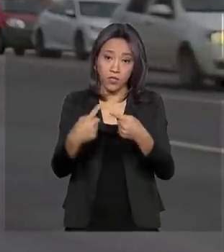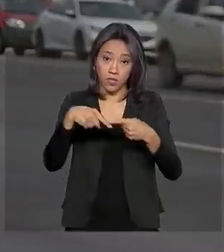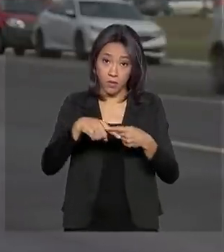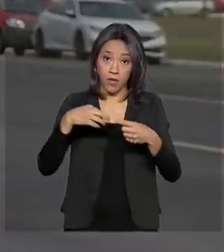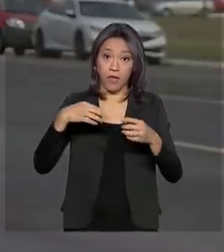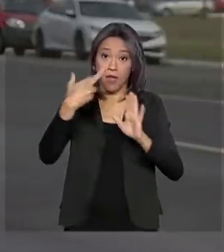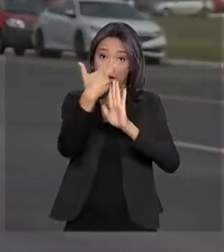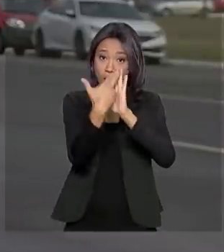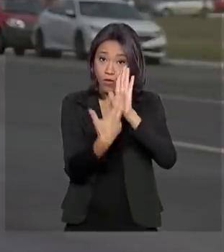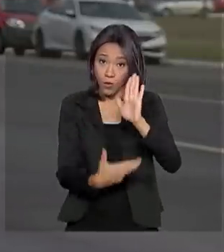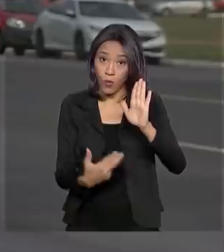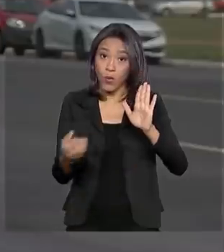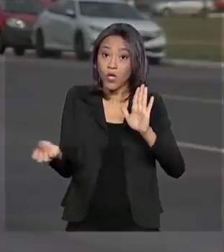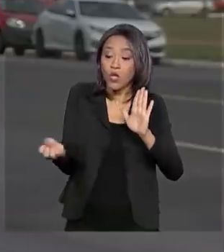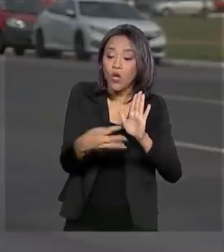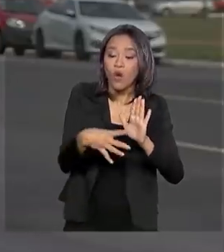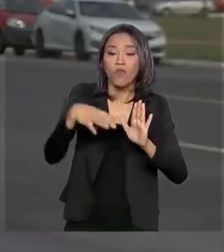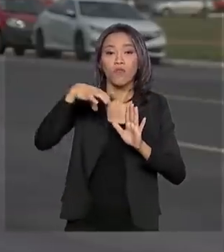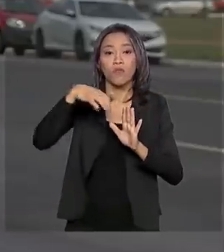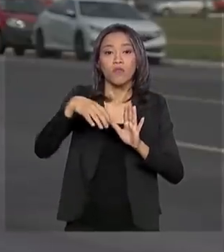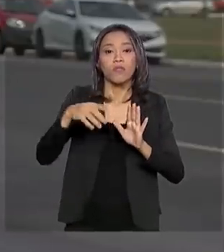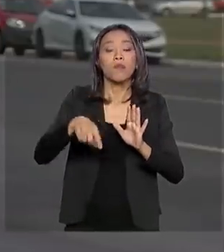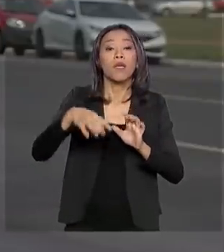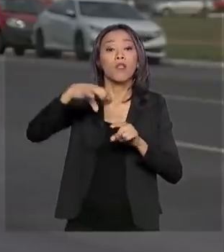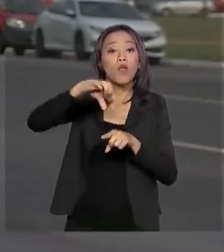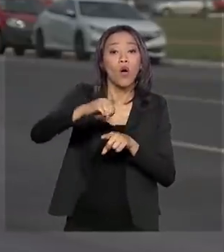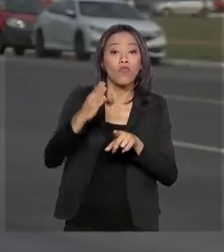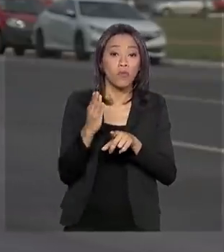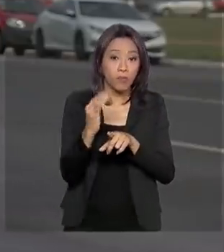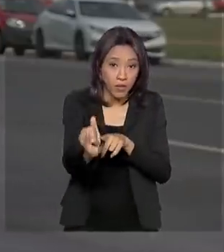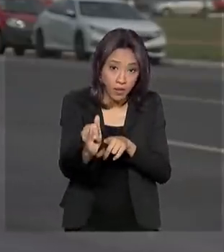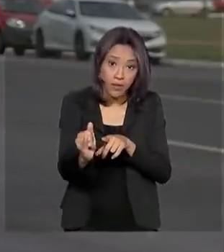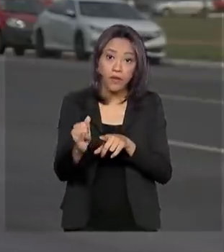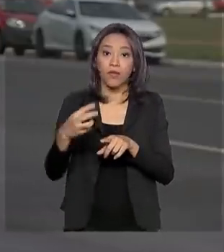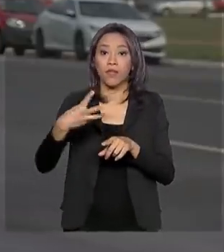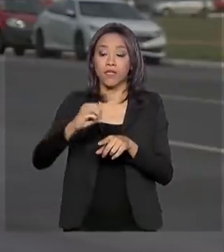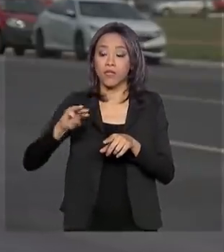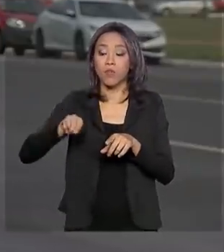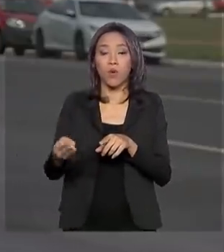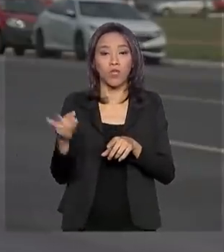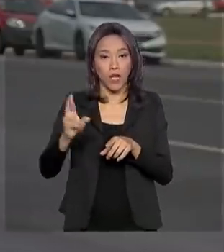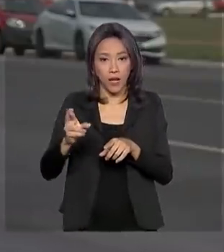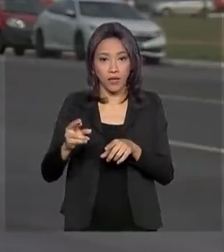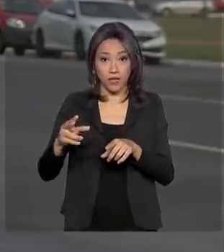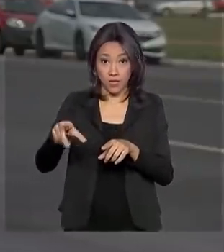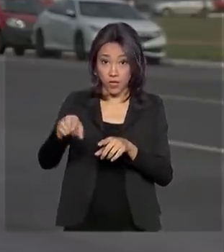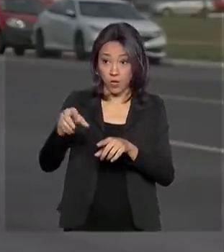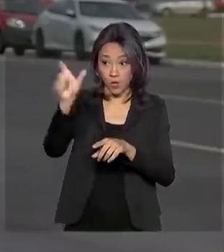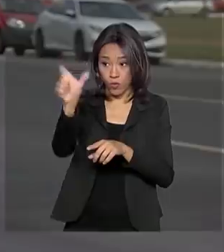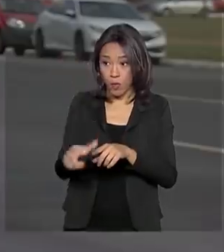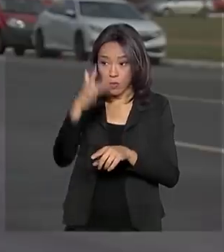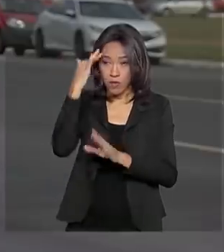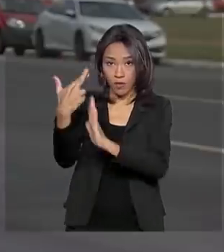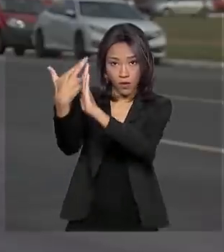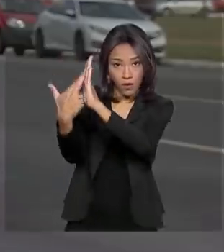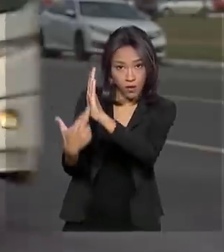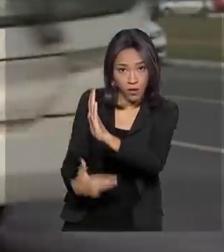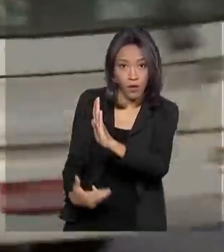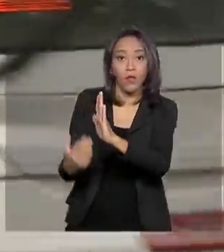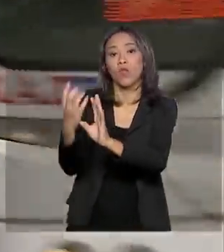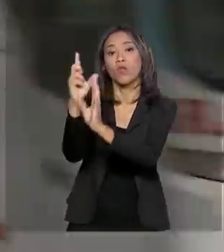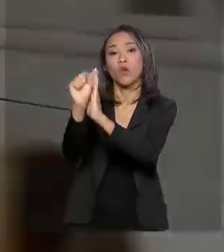e transferem 9 bilhões e 300 milhões de reais das emendas do relator do orçamento e